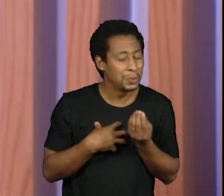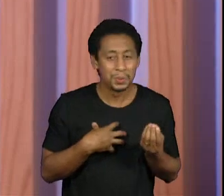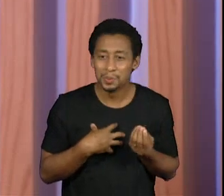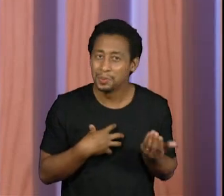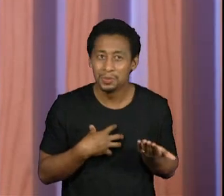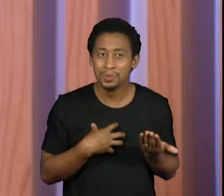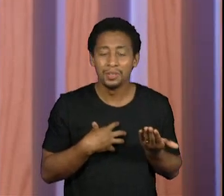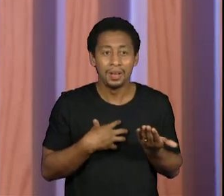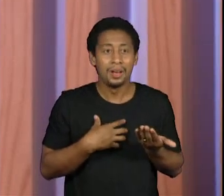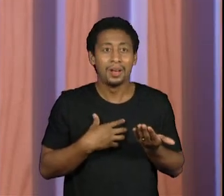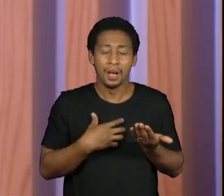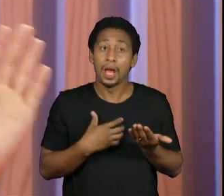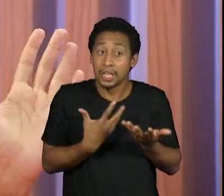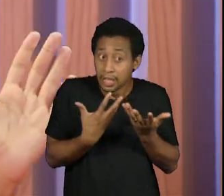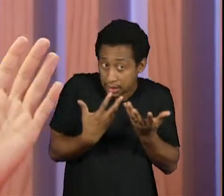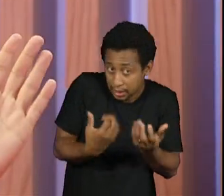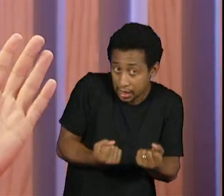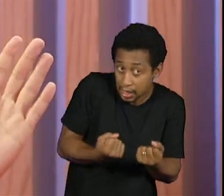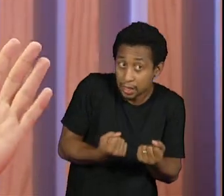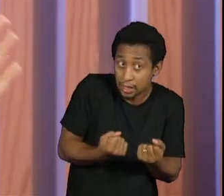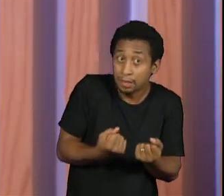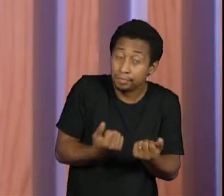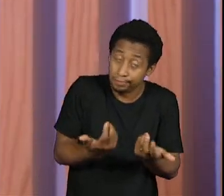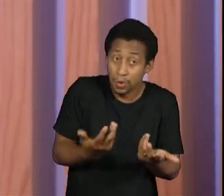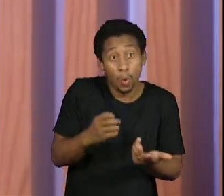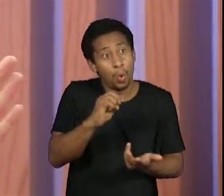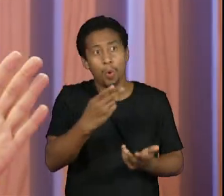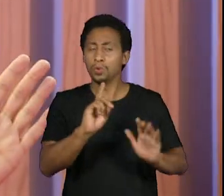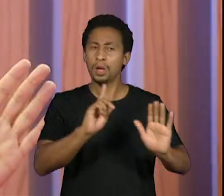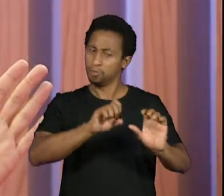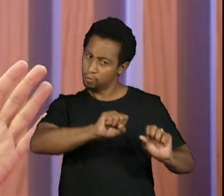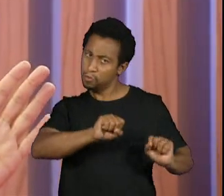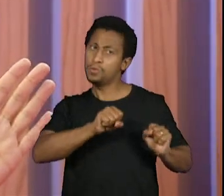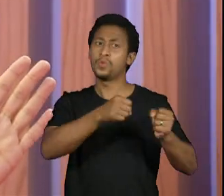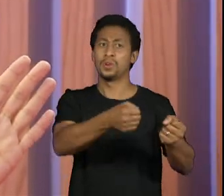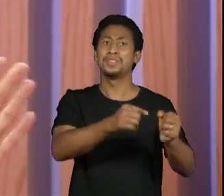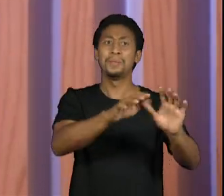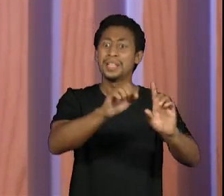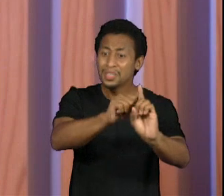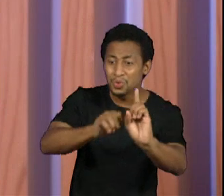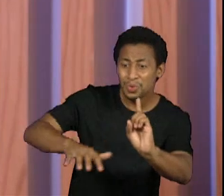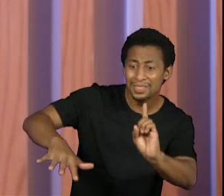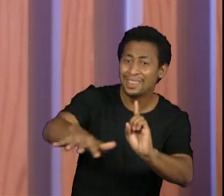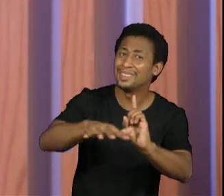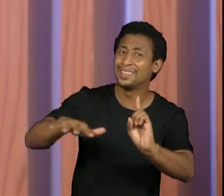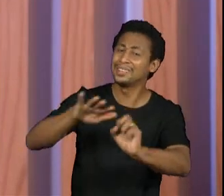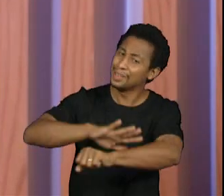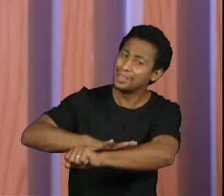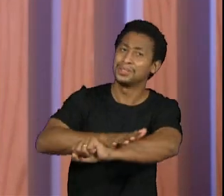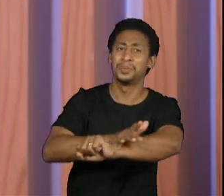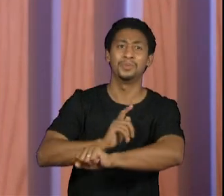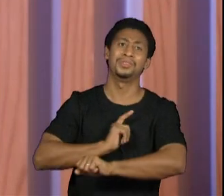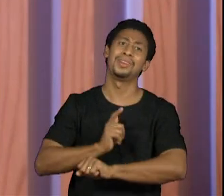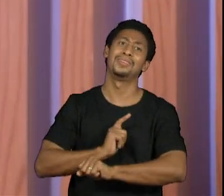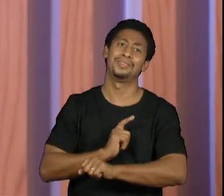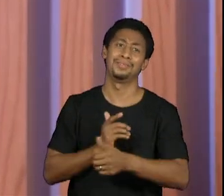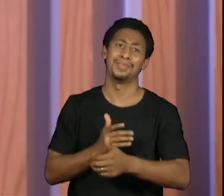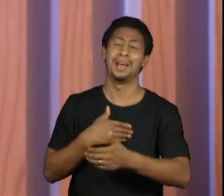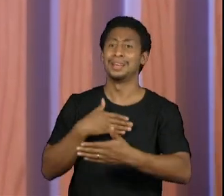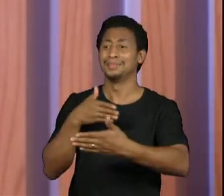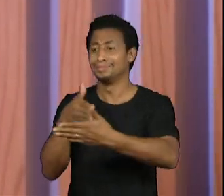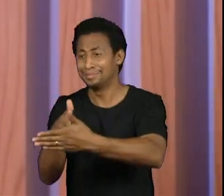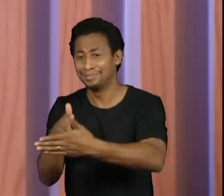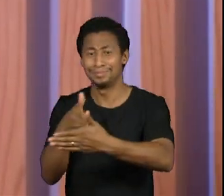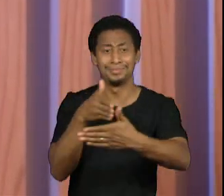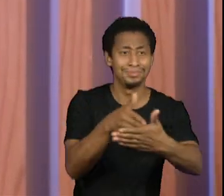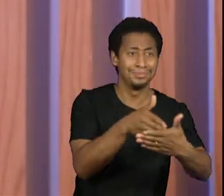E ou a gente não chega porque a gente está numa sociedade racista, que coloca barreiras para nós. Então, eu acho que é algo muito nítido que está